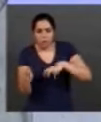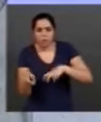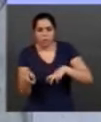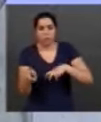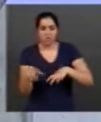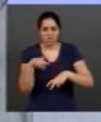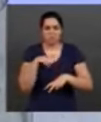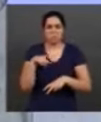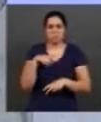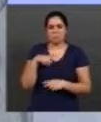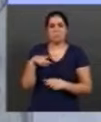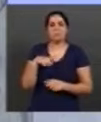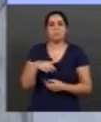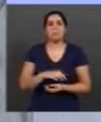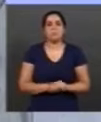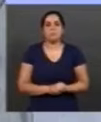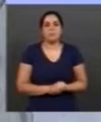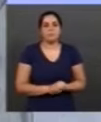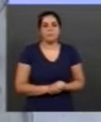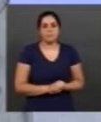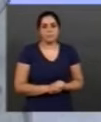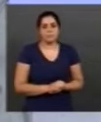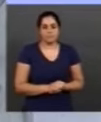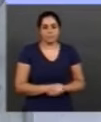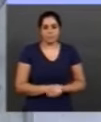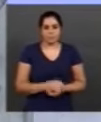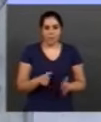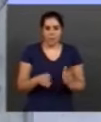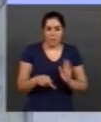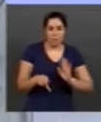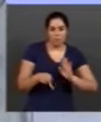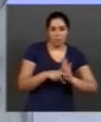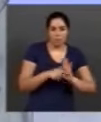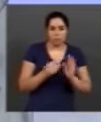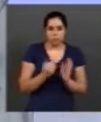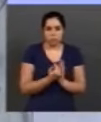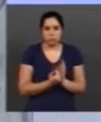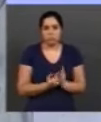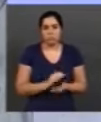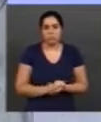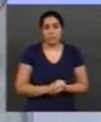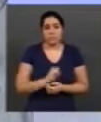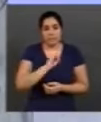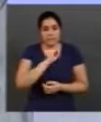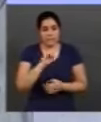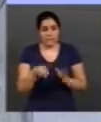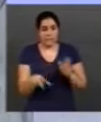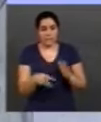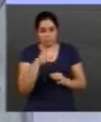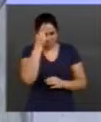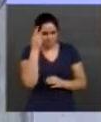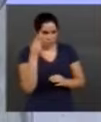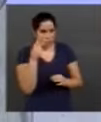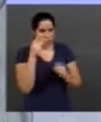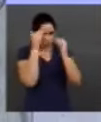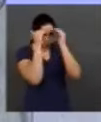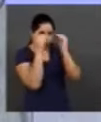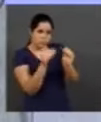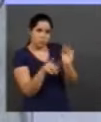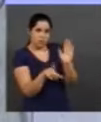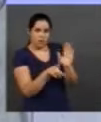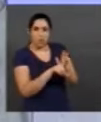Brasil. Ela é bem restritiva, certo? Se as leis realmente fossem respeitadas, certamente não